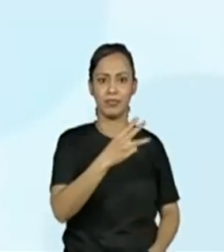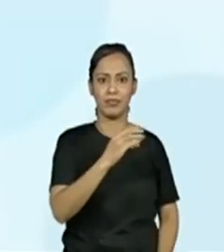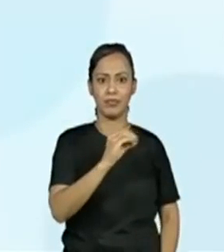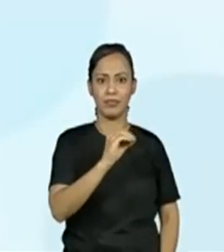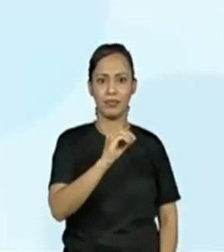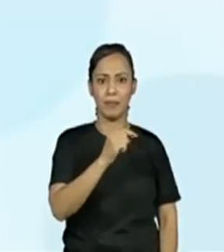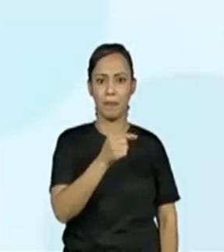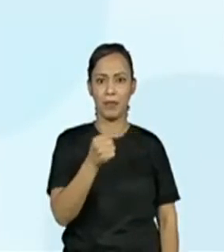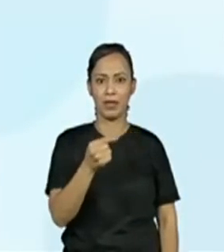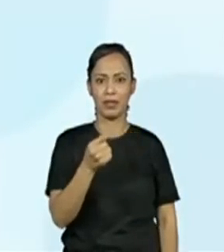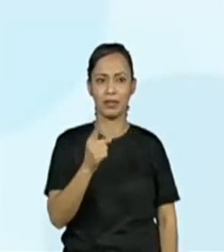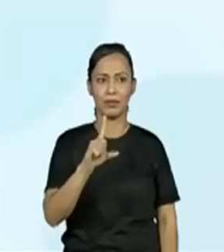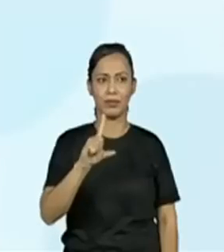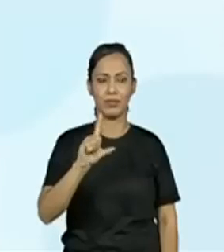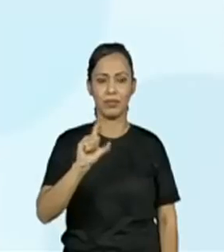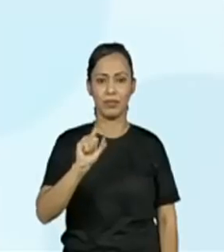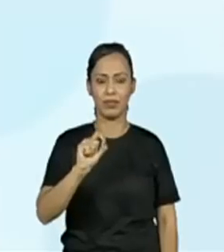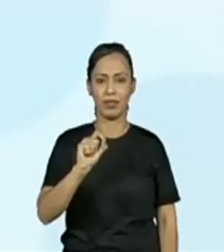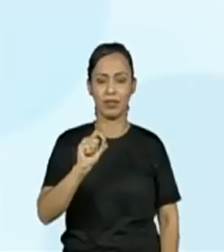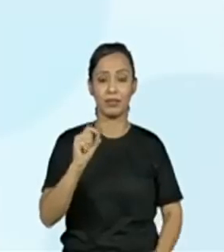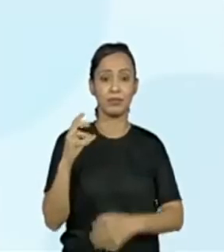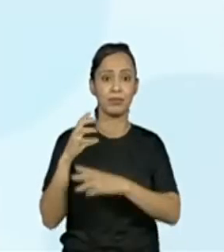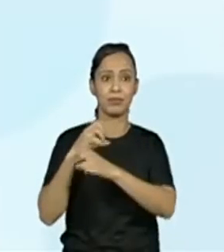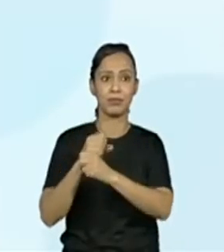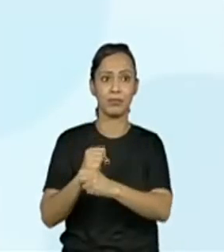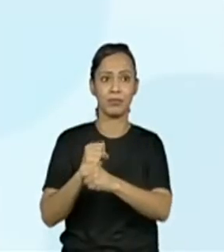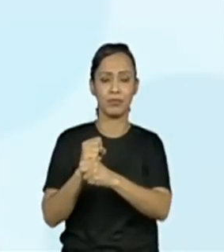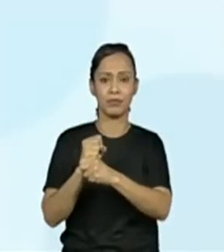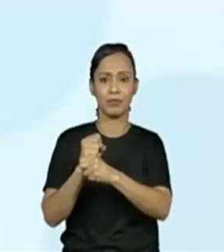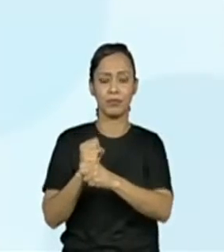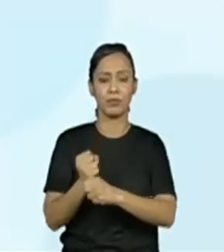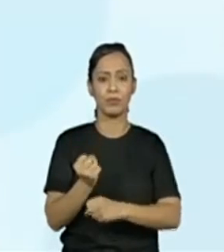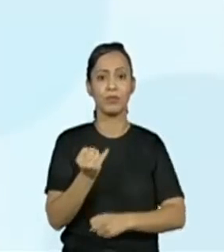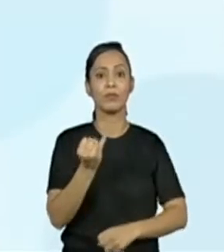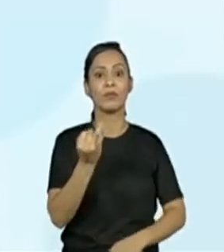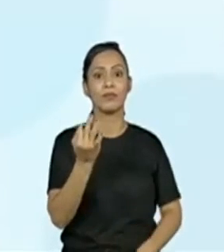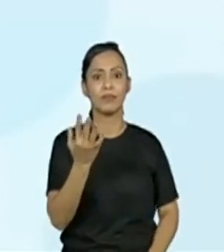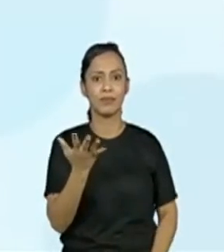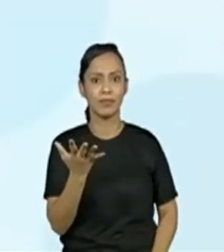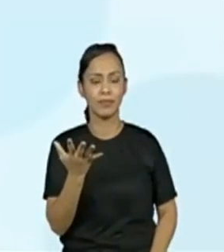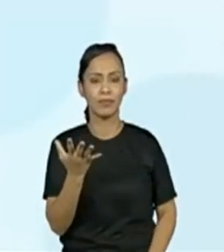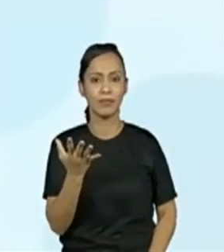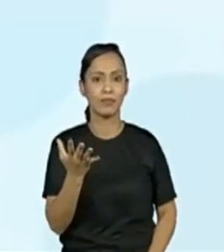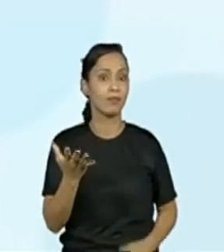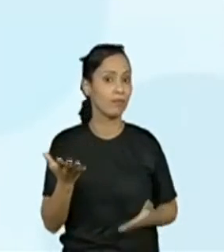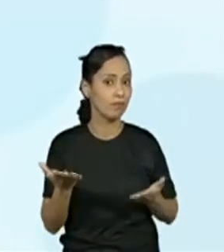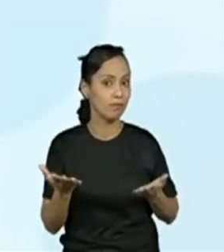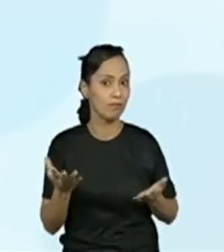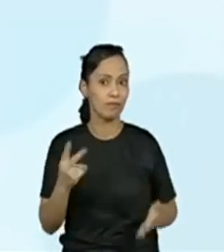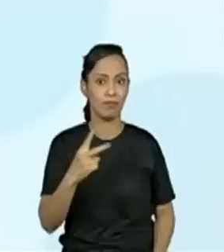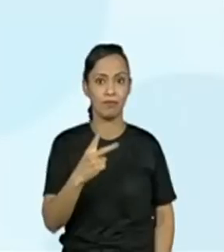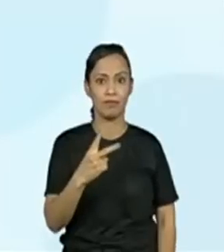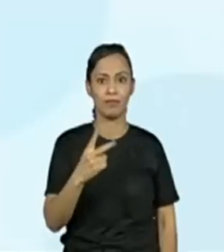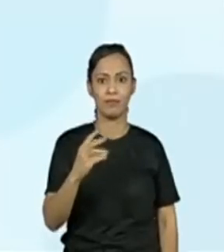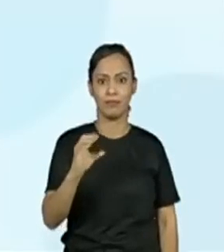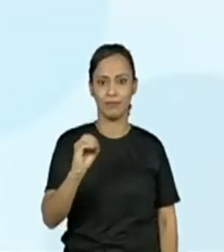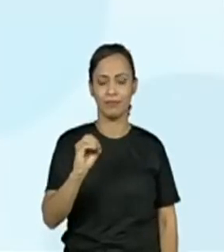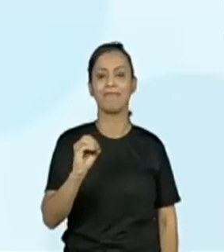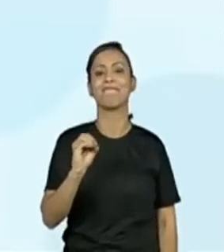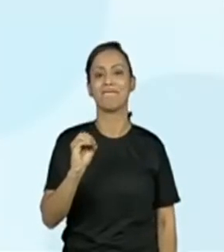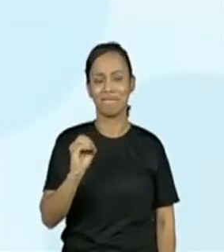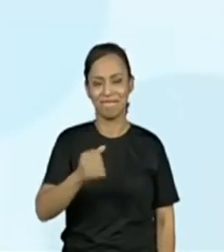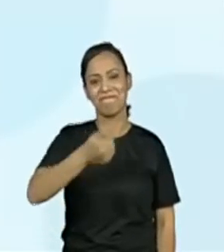Subtraio então 10. Isso. Obterei aqui? O número 20. Muito bem.